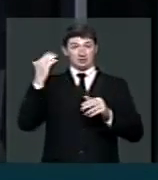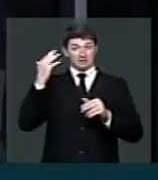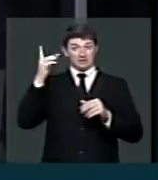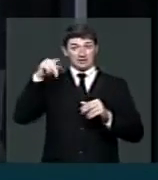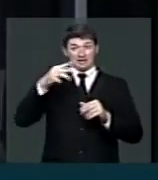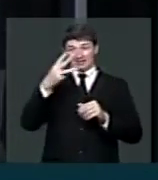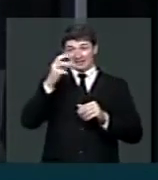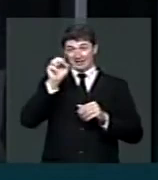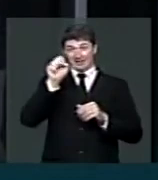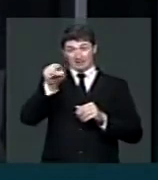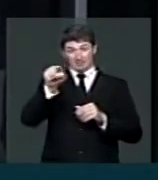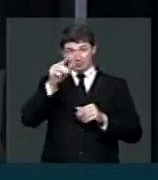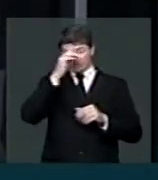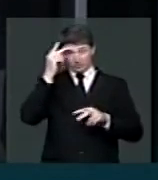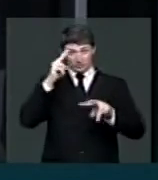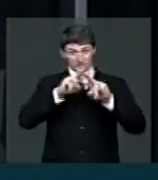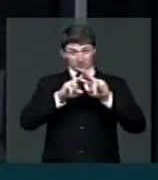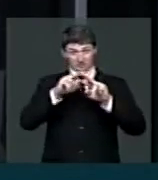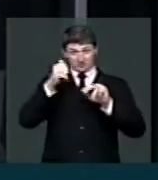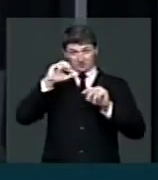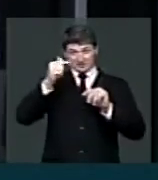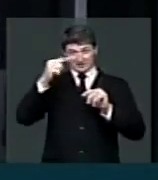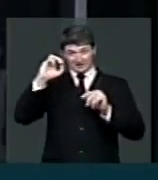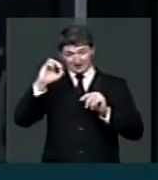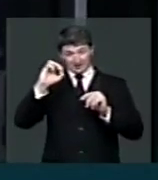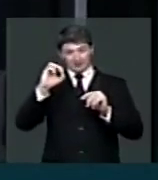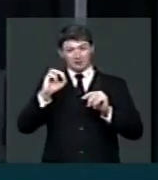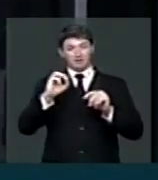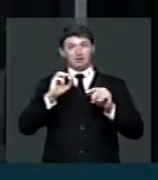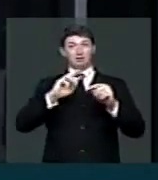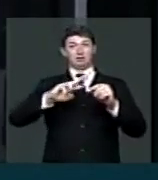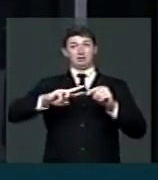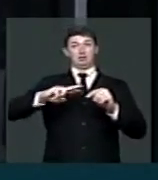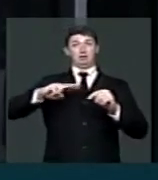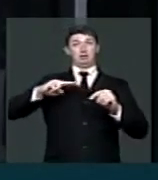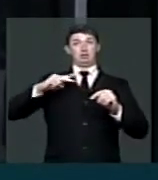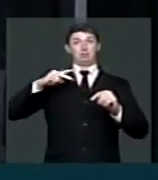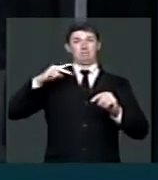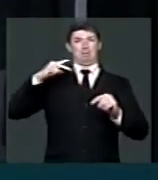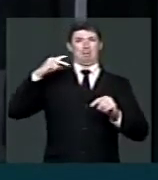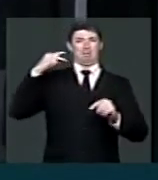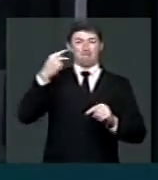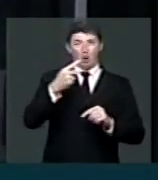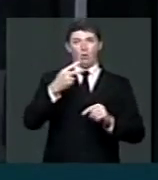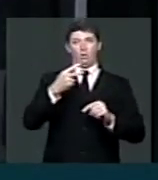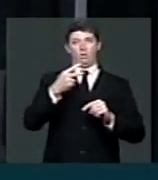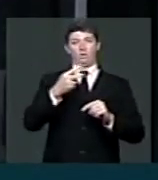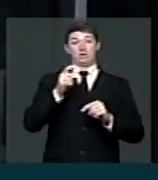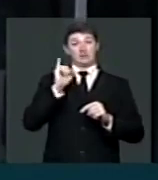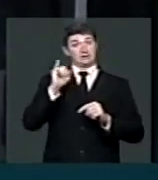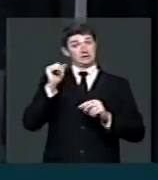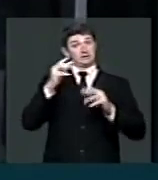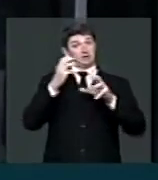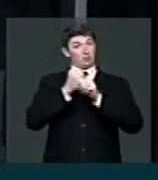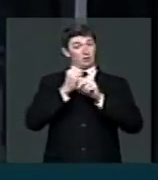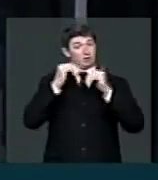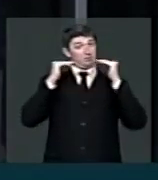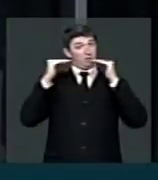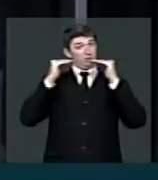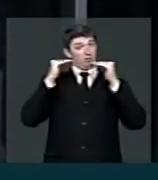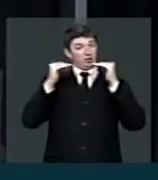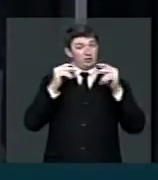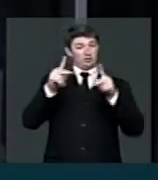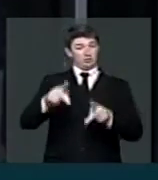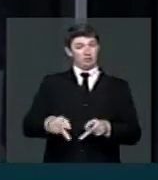de 30 mil presos em 70, amarga hoje, se fosse na proporção da